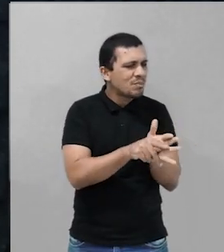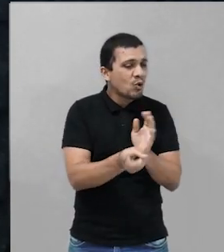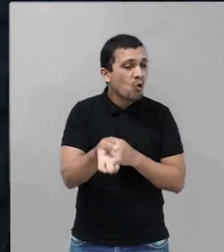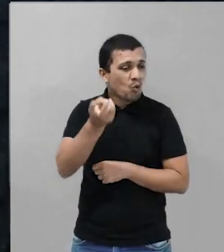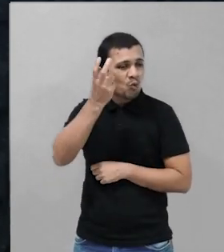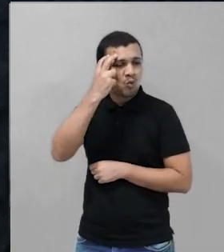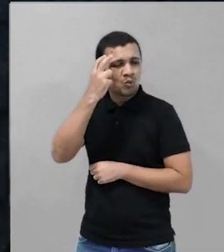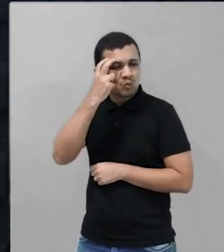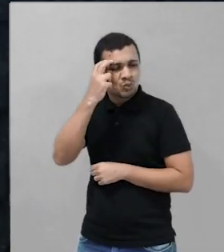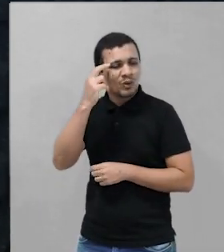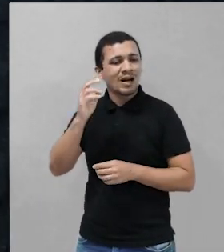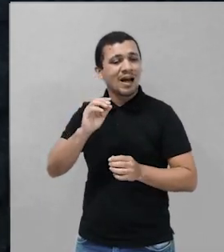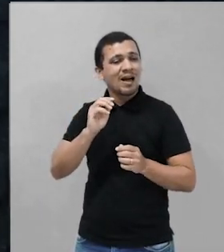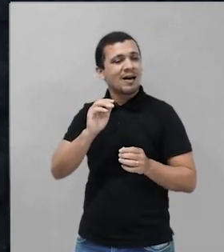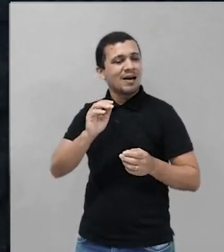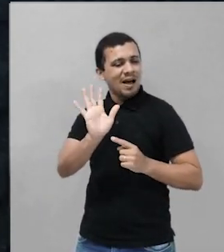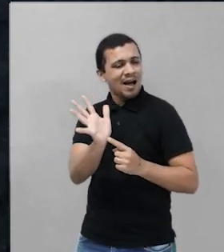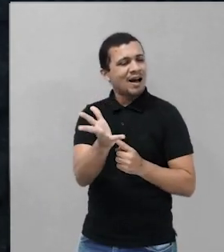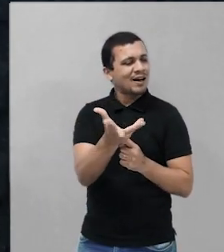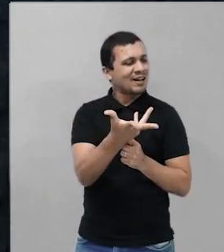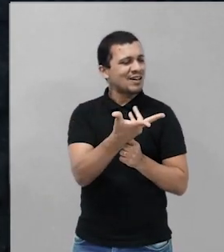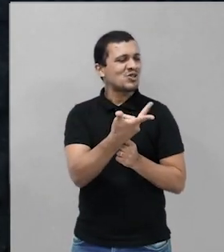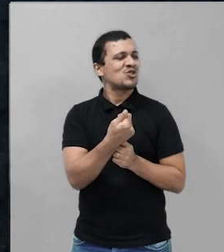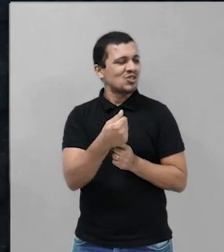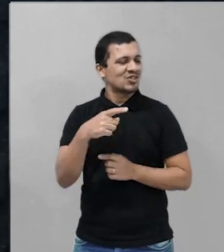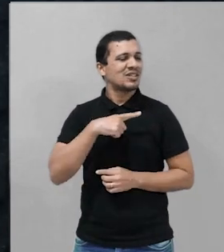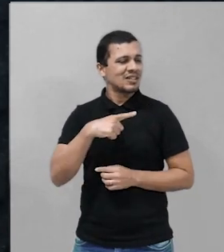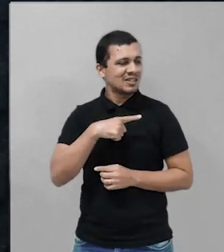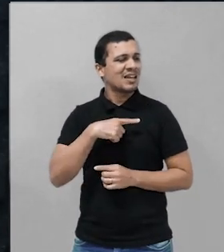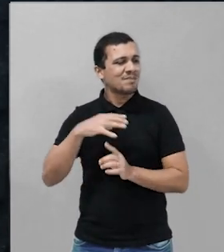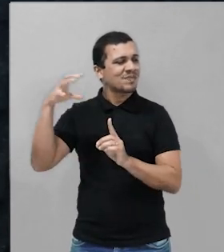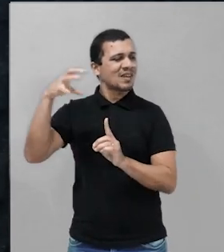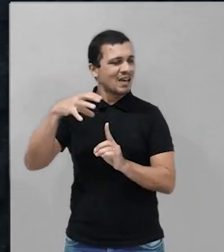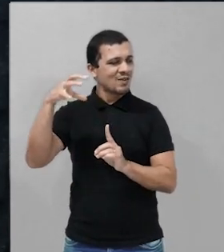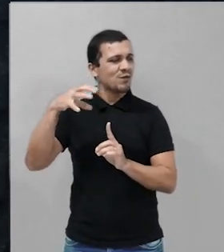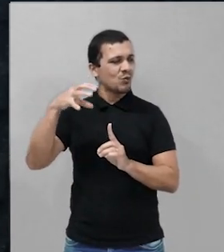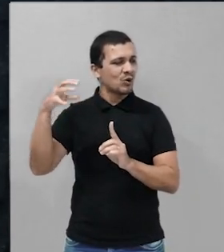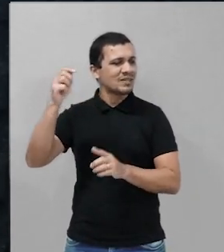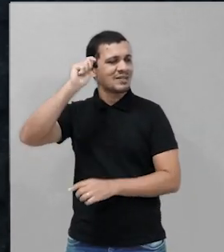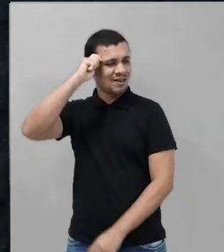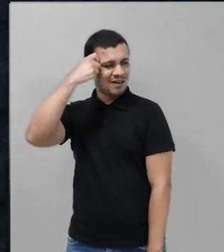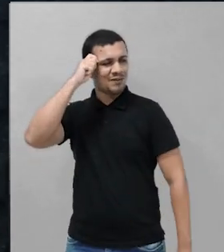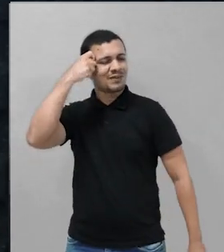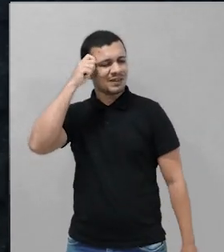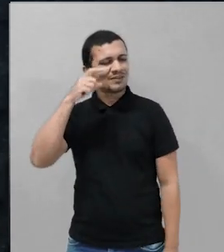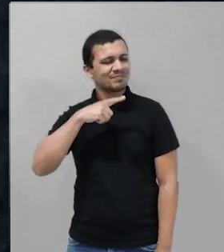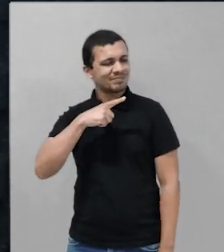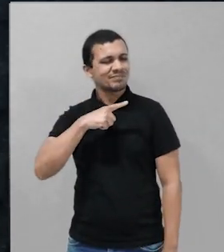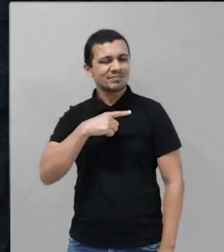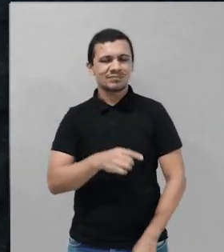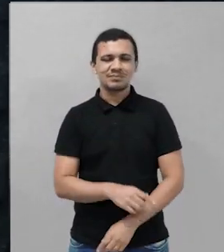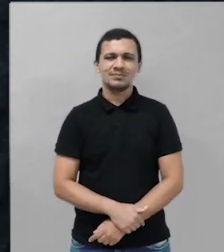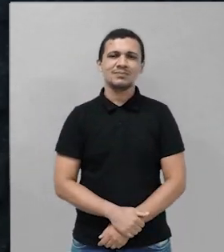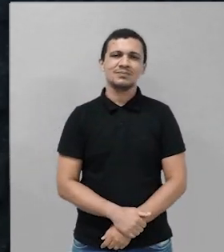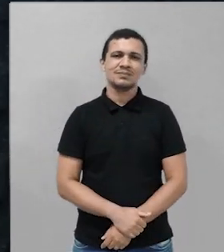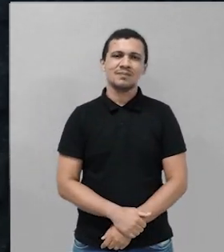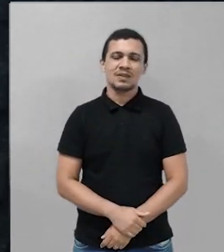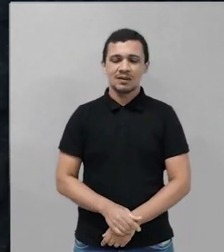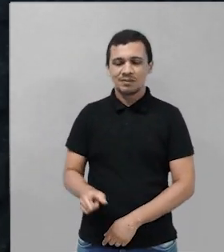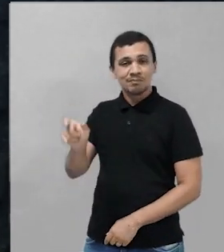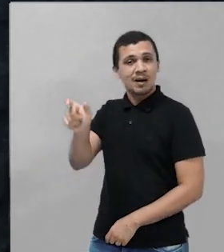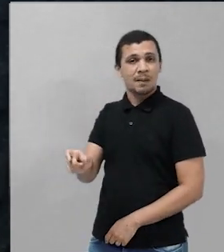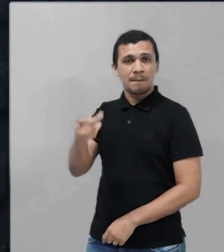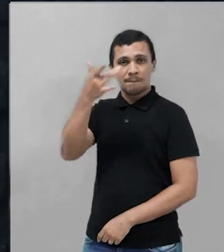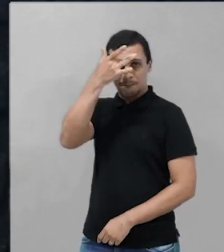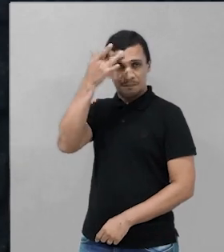e parte artística da cidade, com influências africanas. Já a gente fala sobre isso. O maranhense é um digno